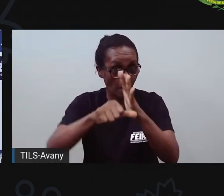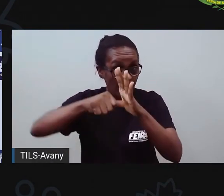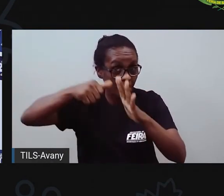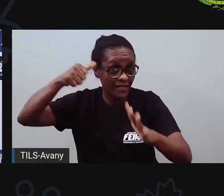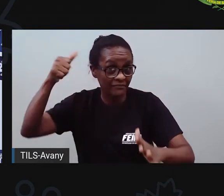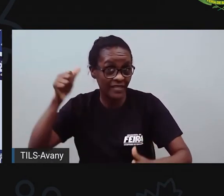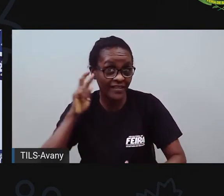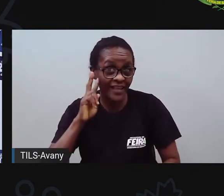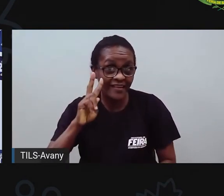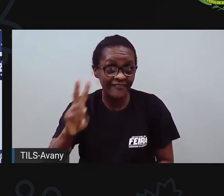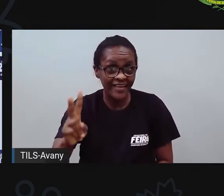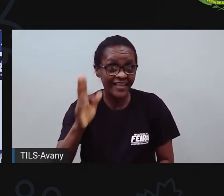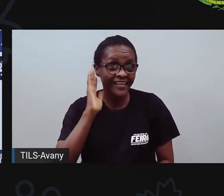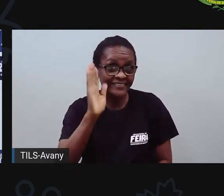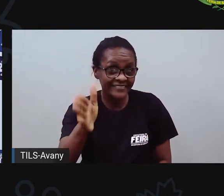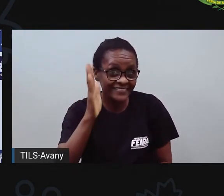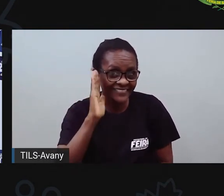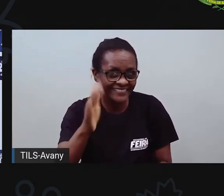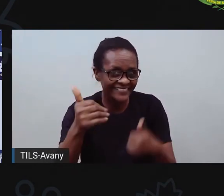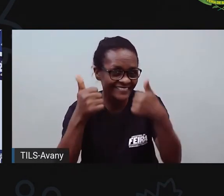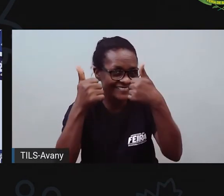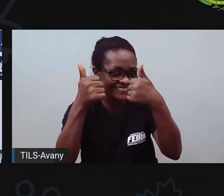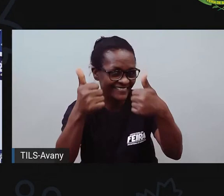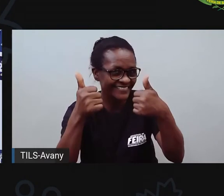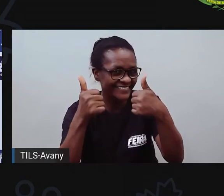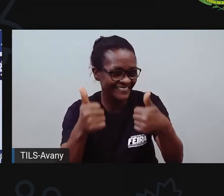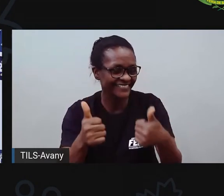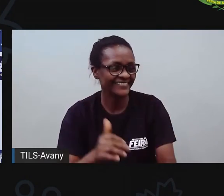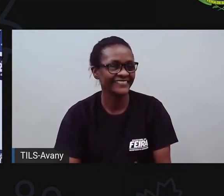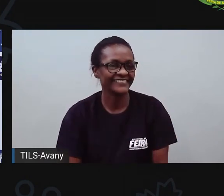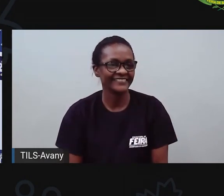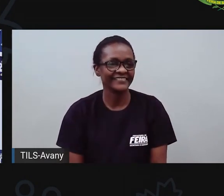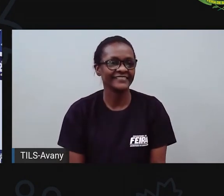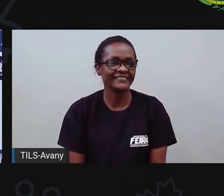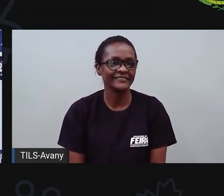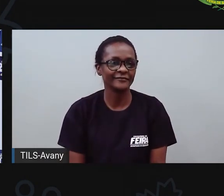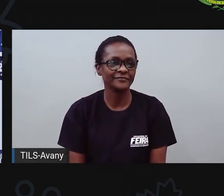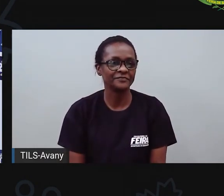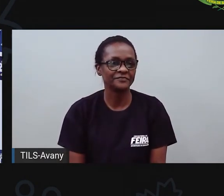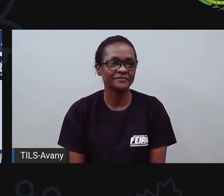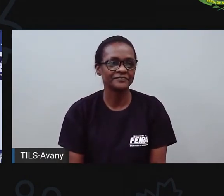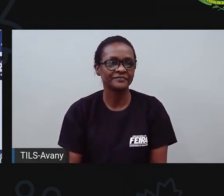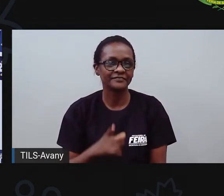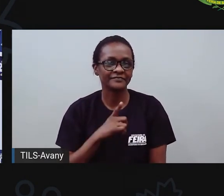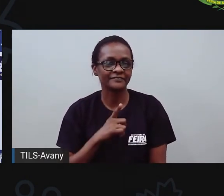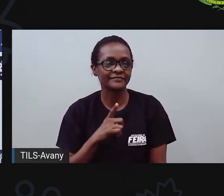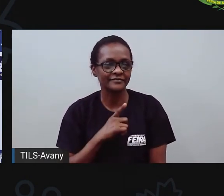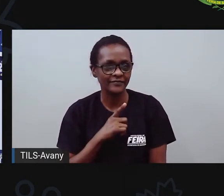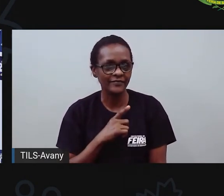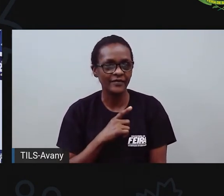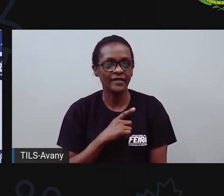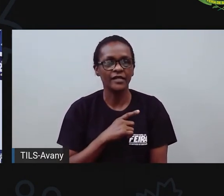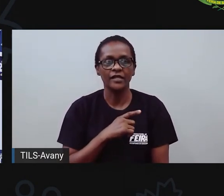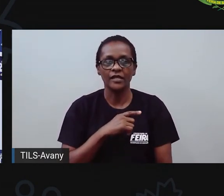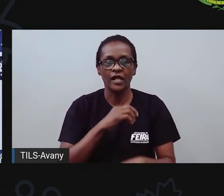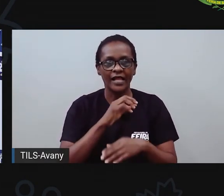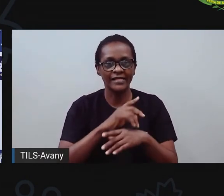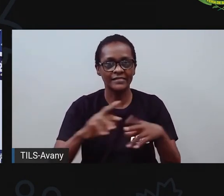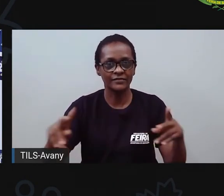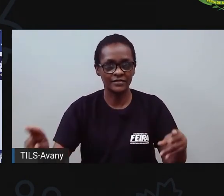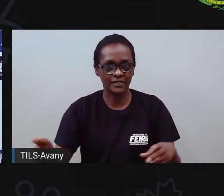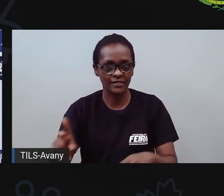primeiros, né? A ficar aí sabendo. Bom, e quem tem Instagram, não deixa de seguir quem é, ó?